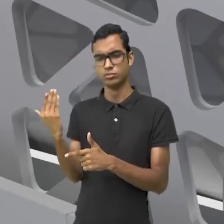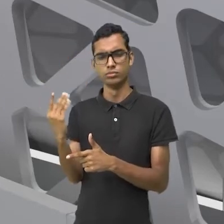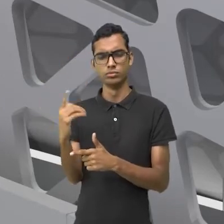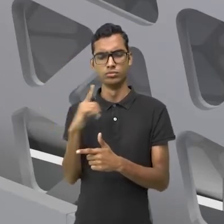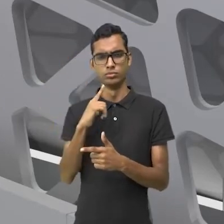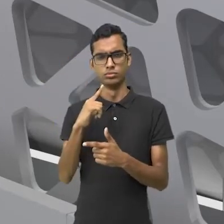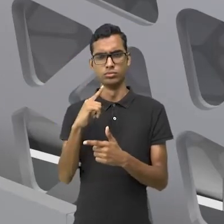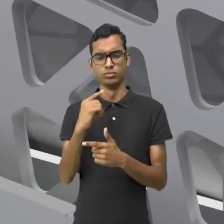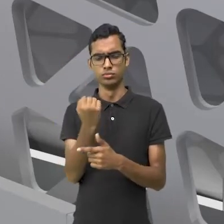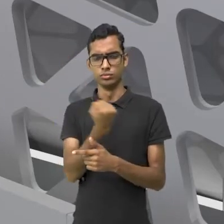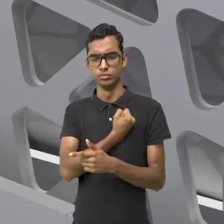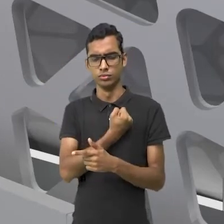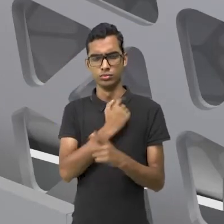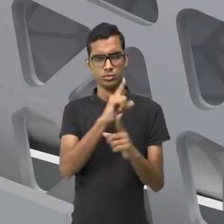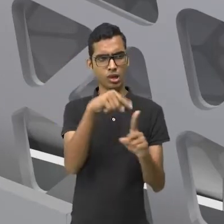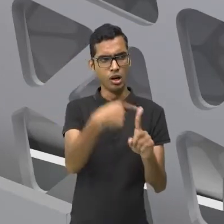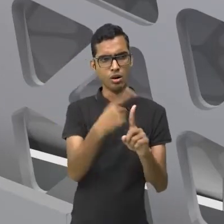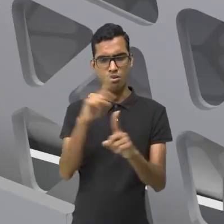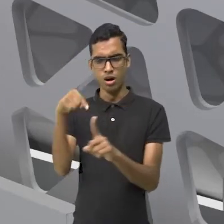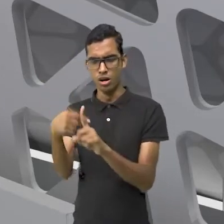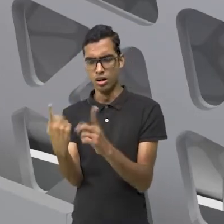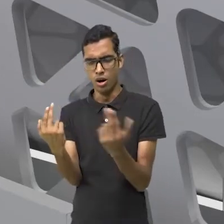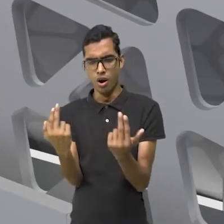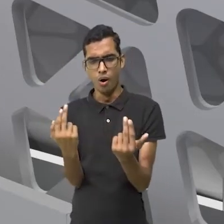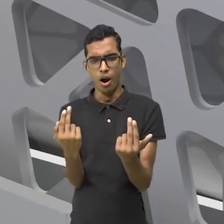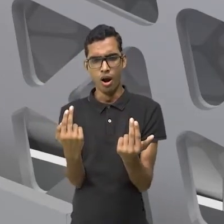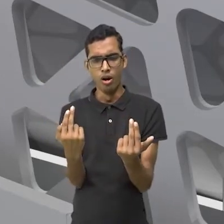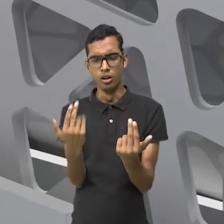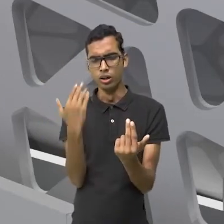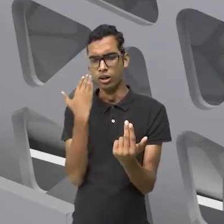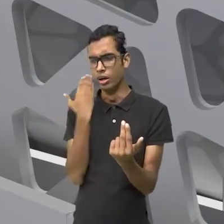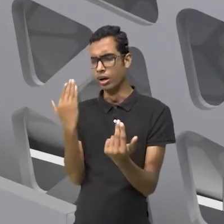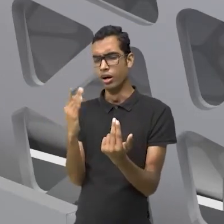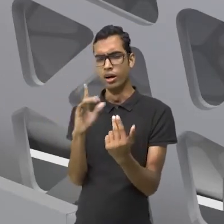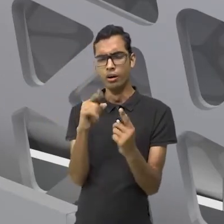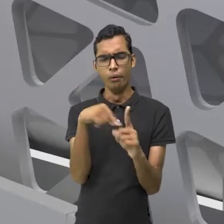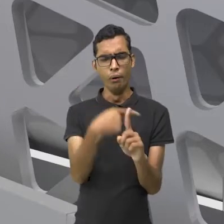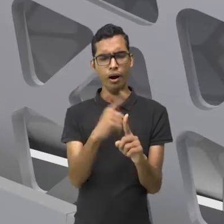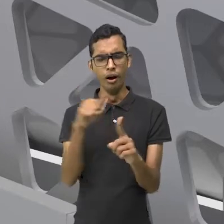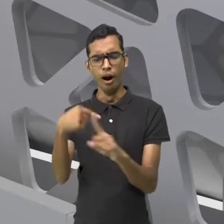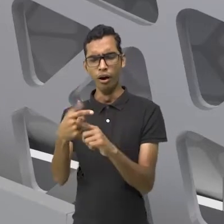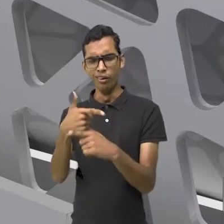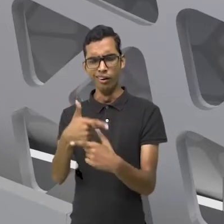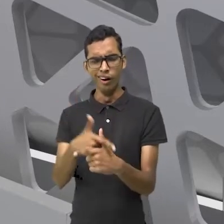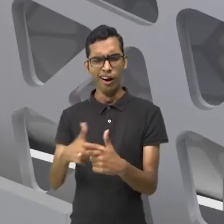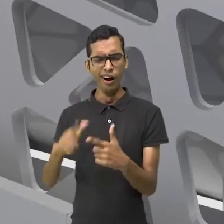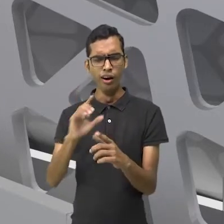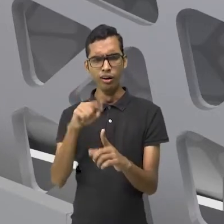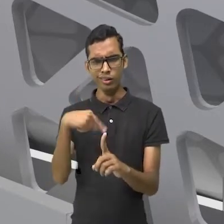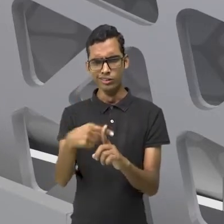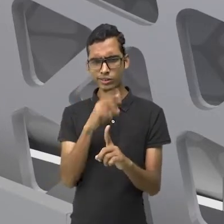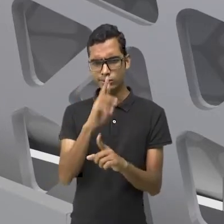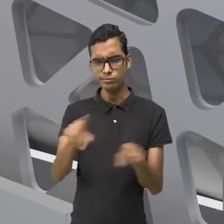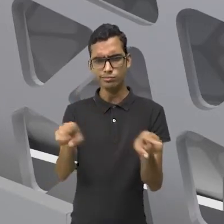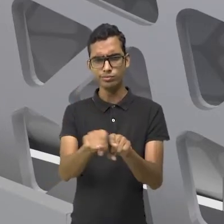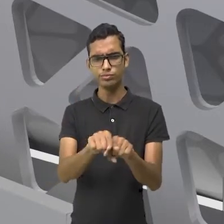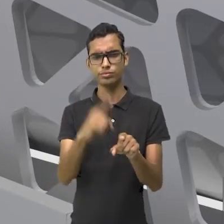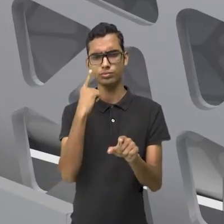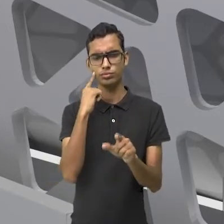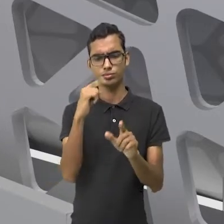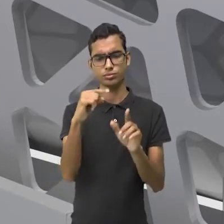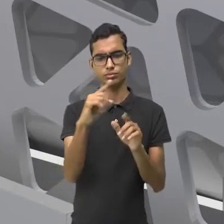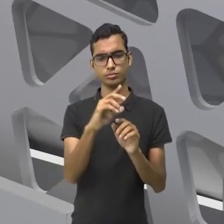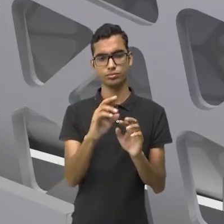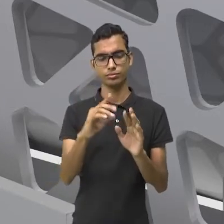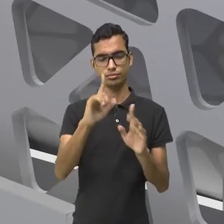de sinais iguais. Basta olhar para o sinal para você saber que o sinal vai dar. Divisão de sinais iguais, resultado positivo. Divisão de